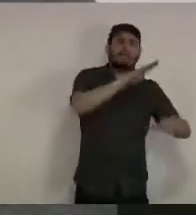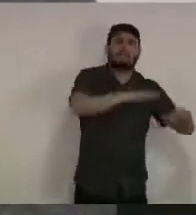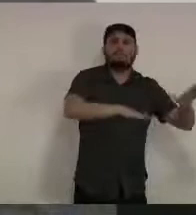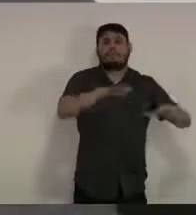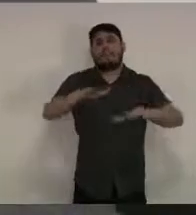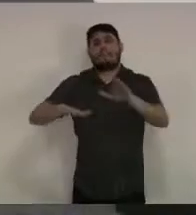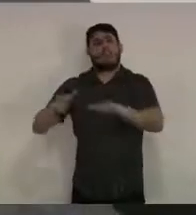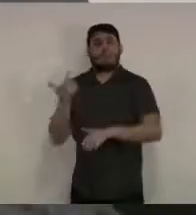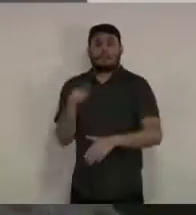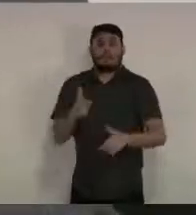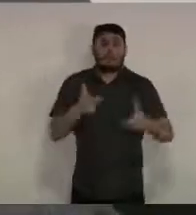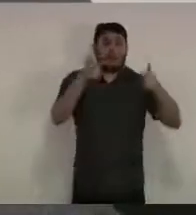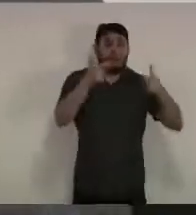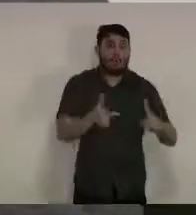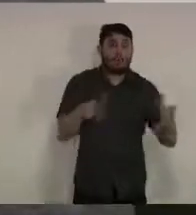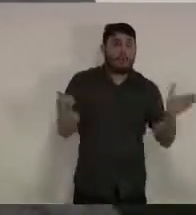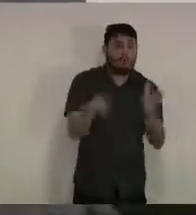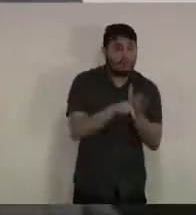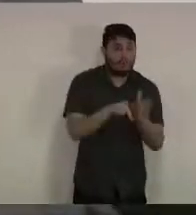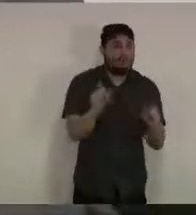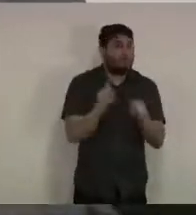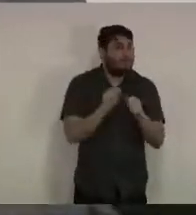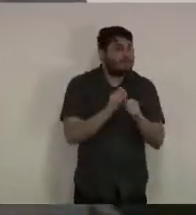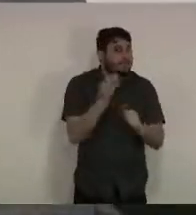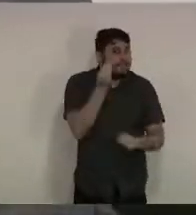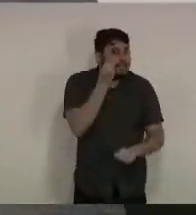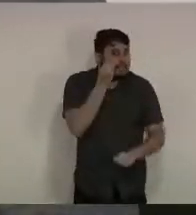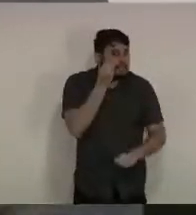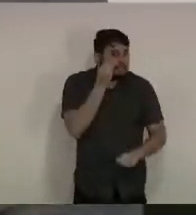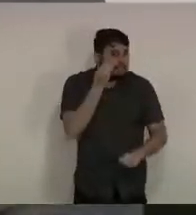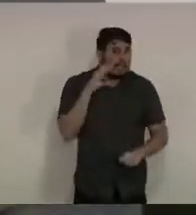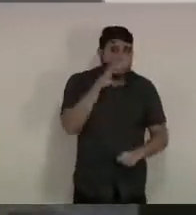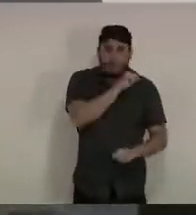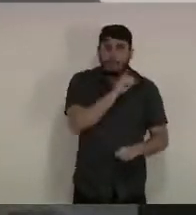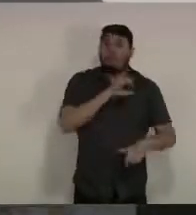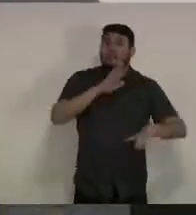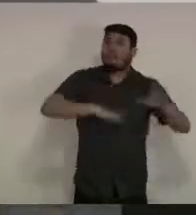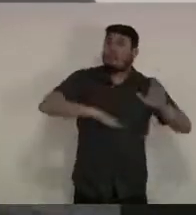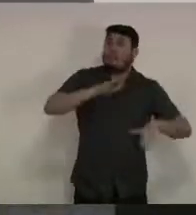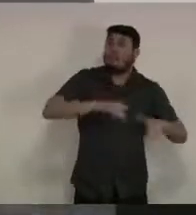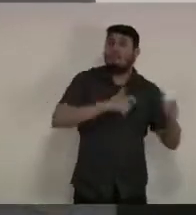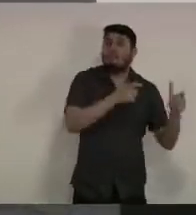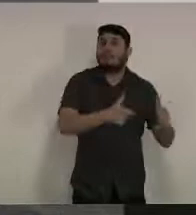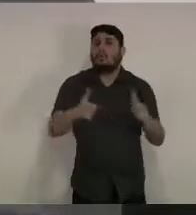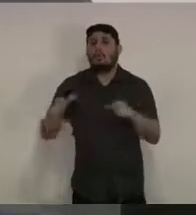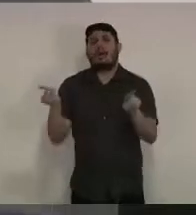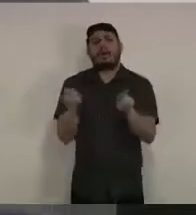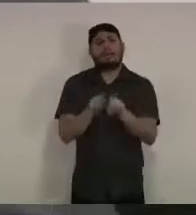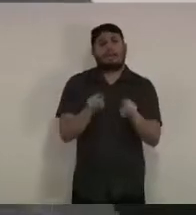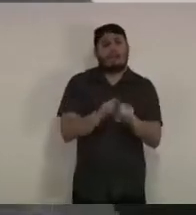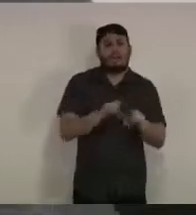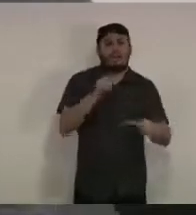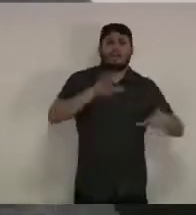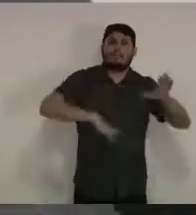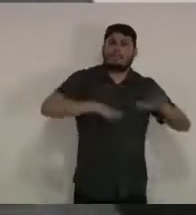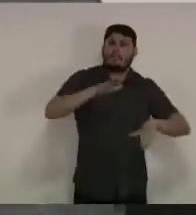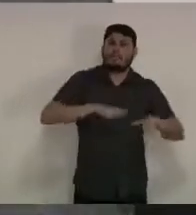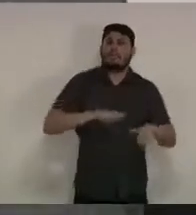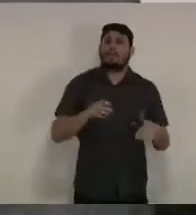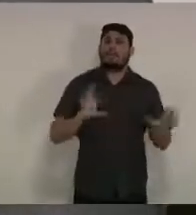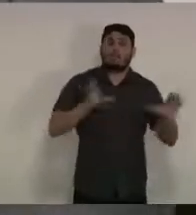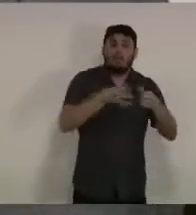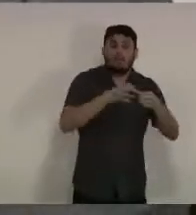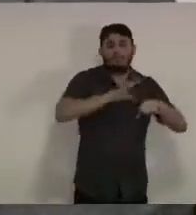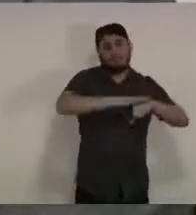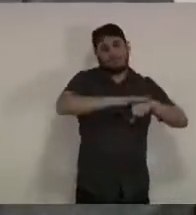de coleta para testes os testes são coletados nas nossas unidades de saúde de acordo com a indicação médica para a realização